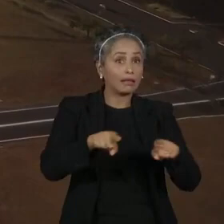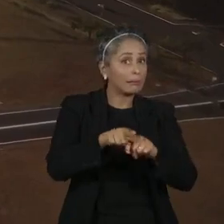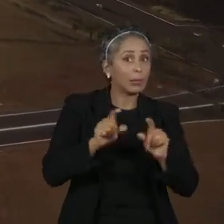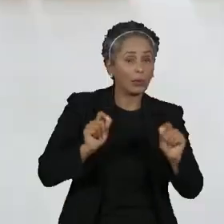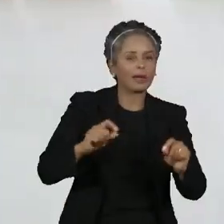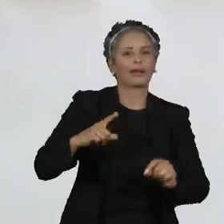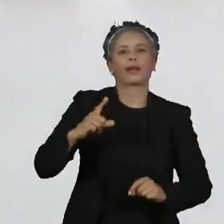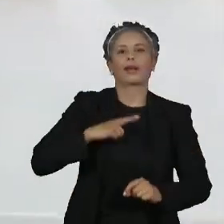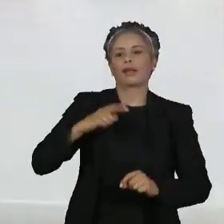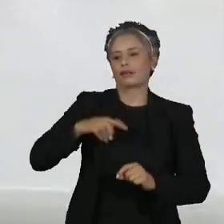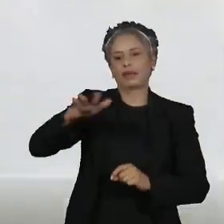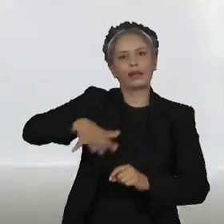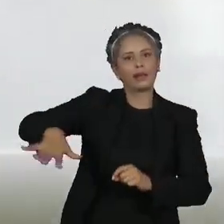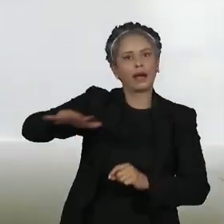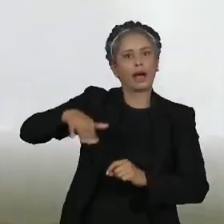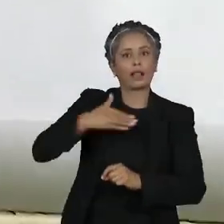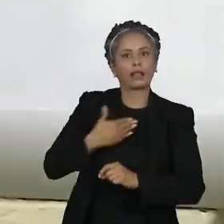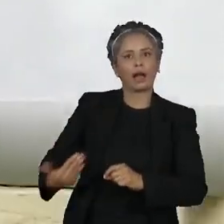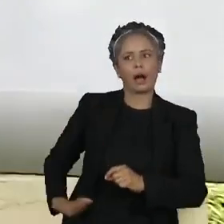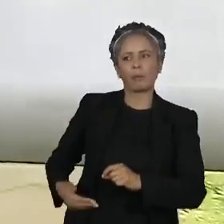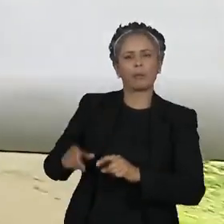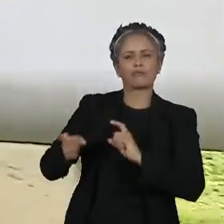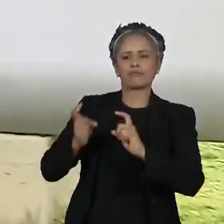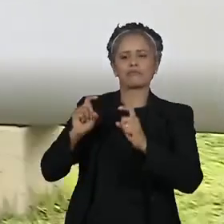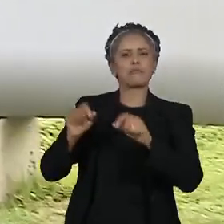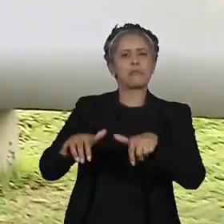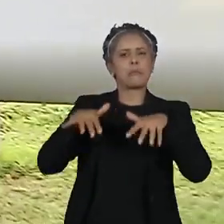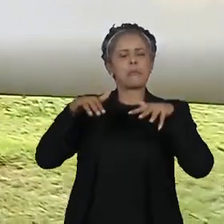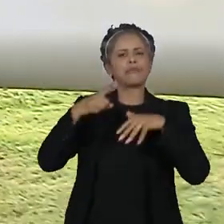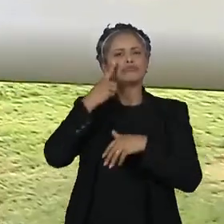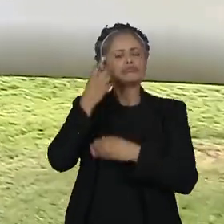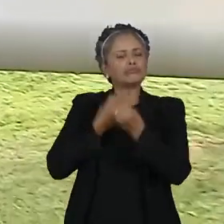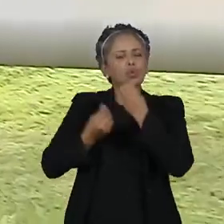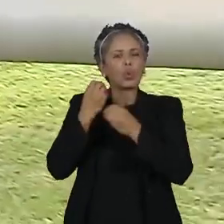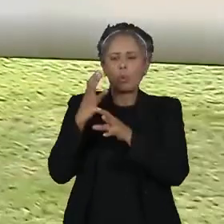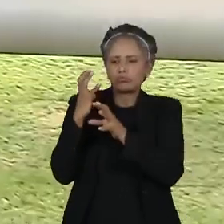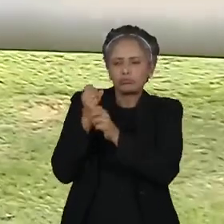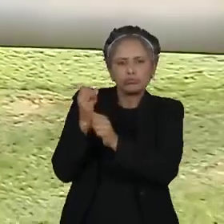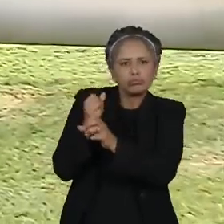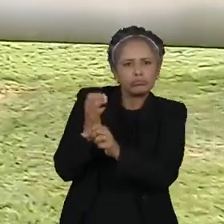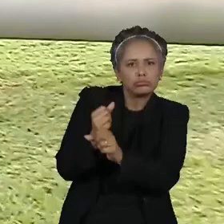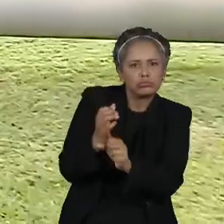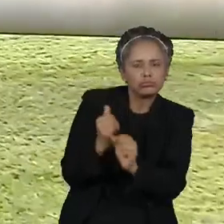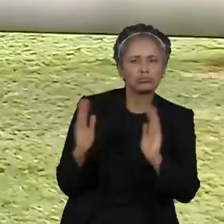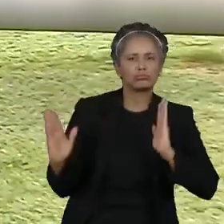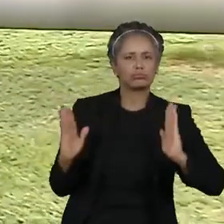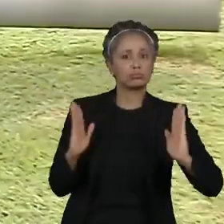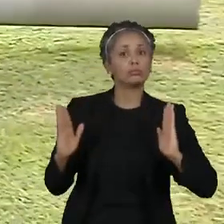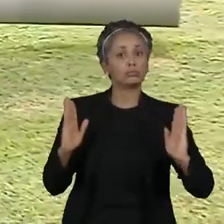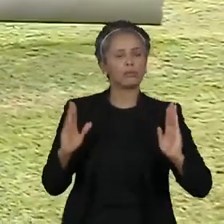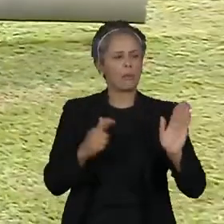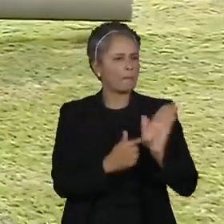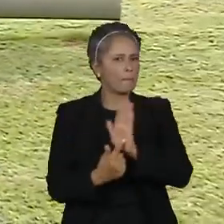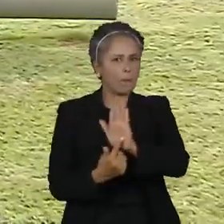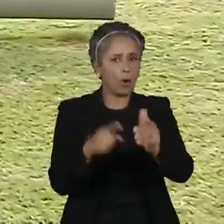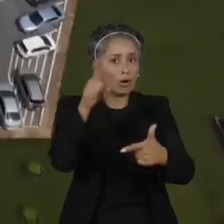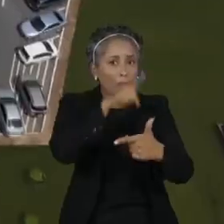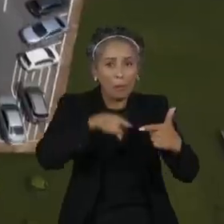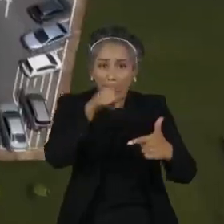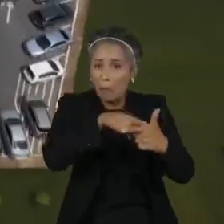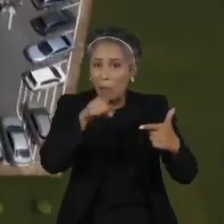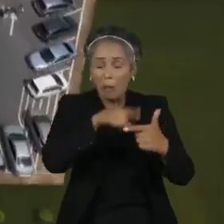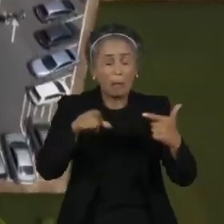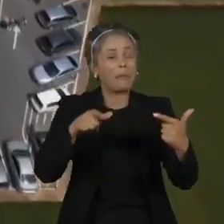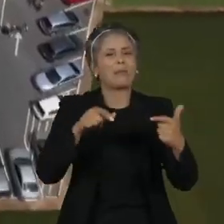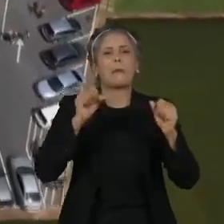cofres públicos. A Corte reconheceu o cálculo da Instituição Fiscal Independente, que mostra que o problema deve se tornar